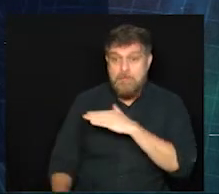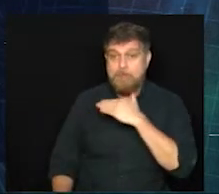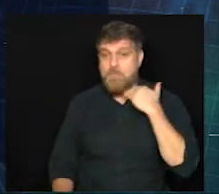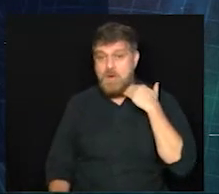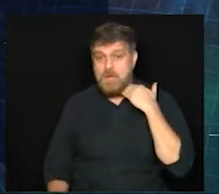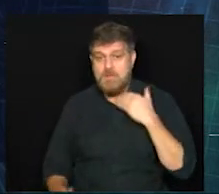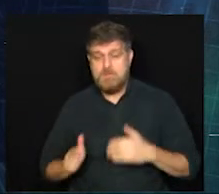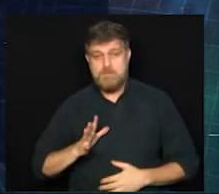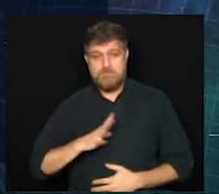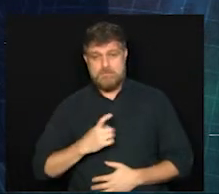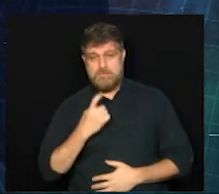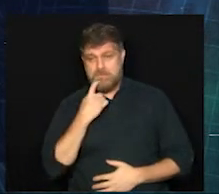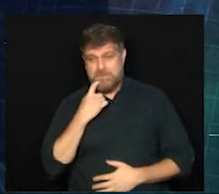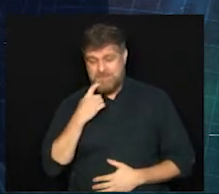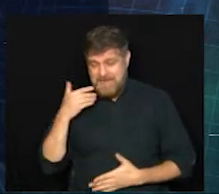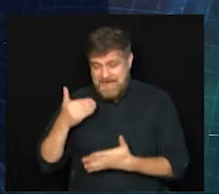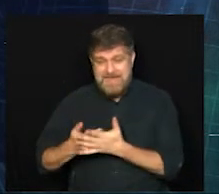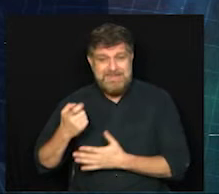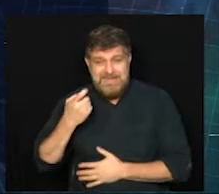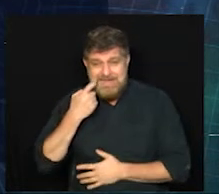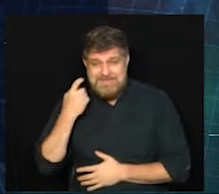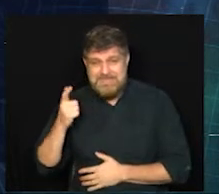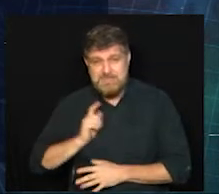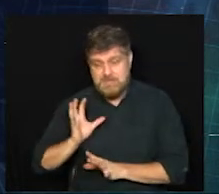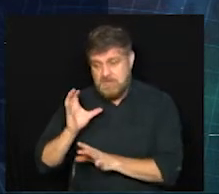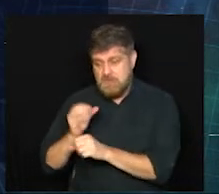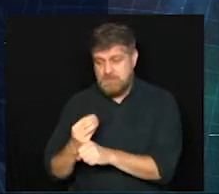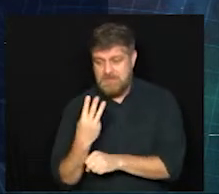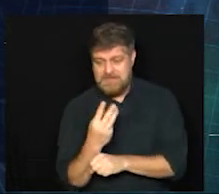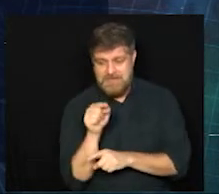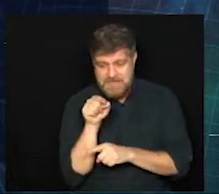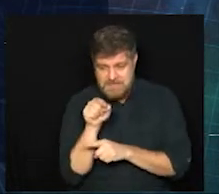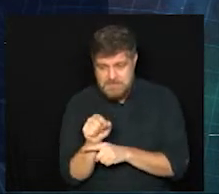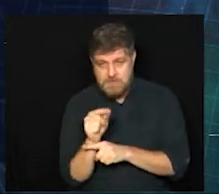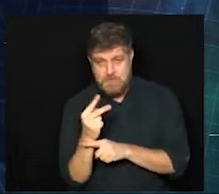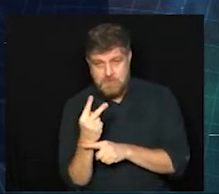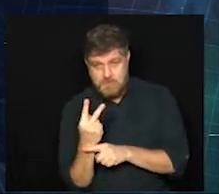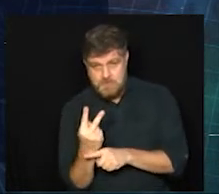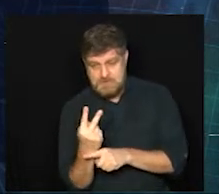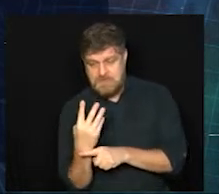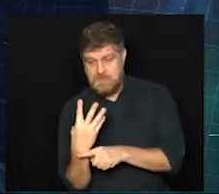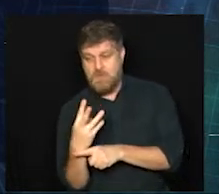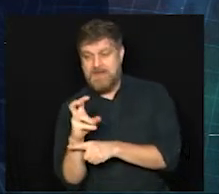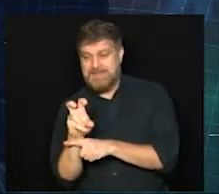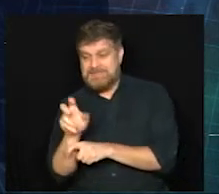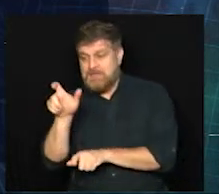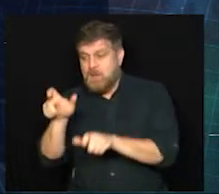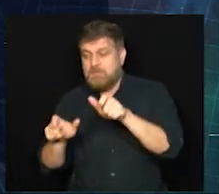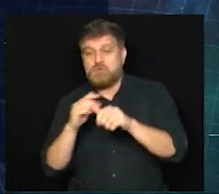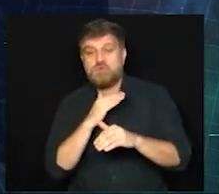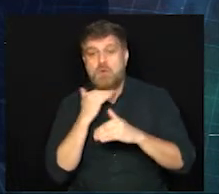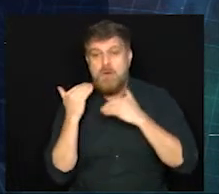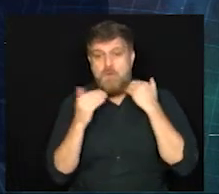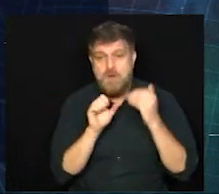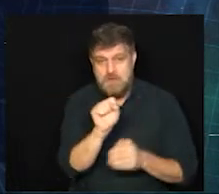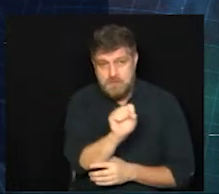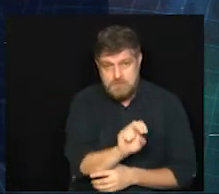Campinas, até a última sexta-feira, tinha 3.245 mortes. Sumaré,